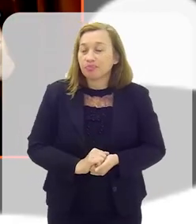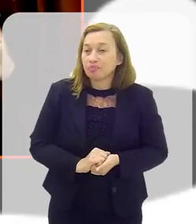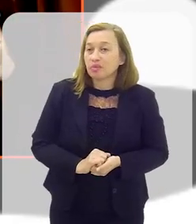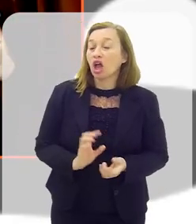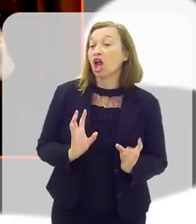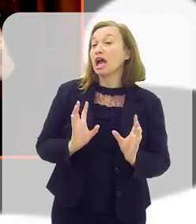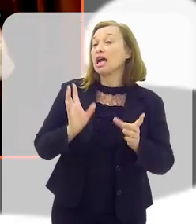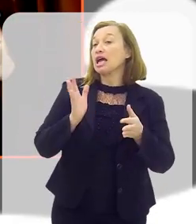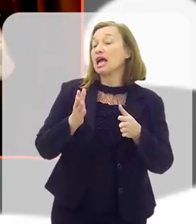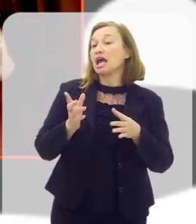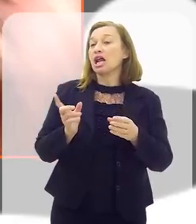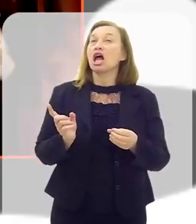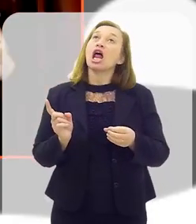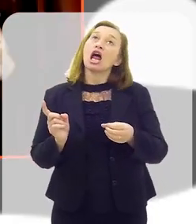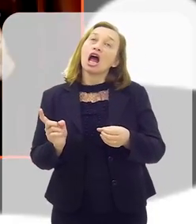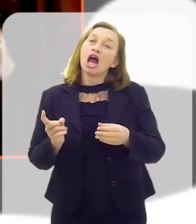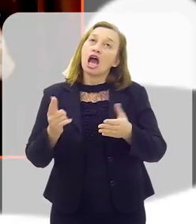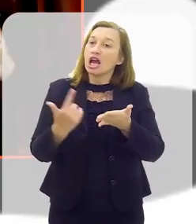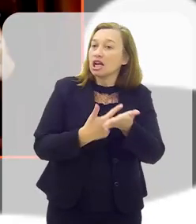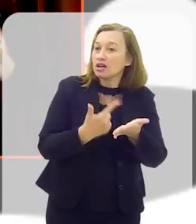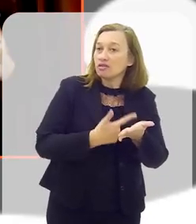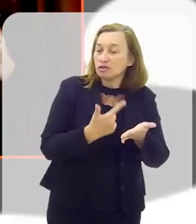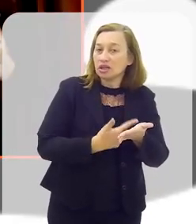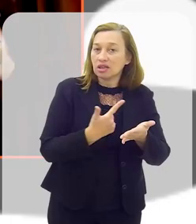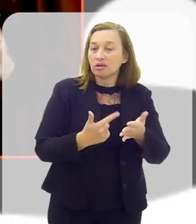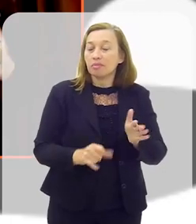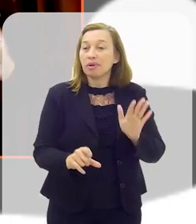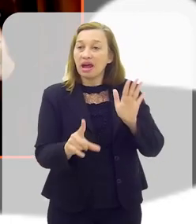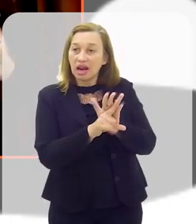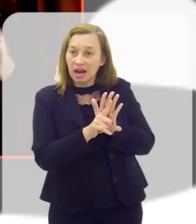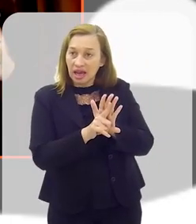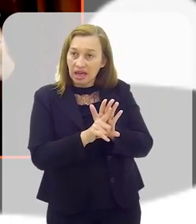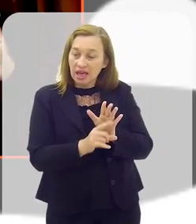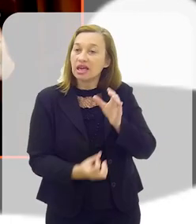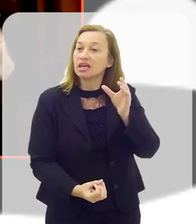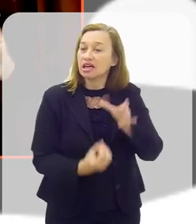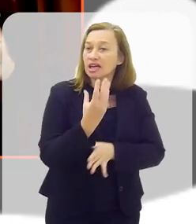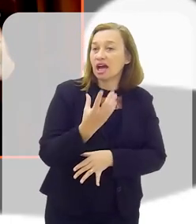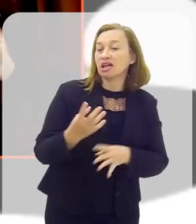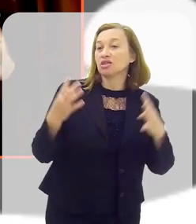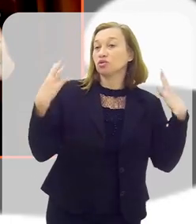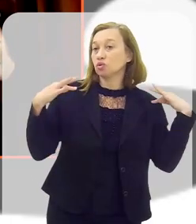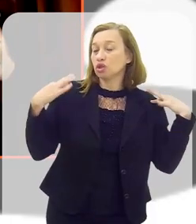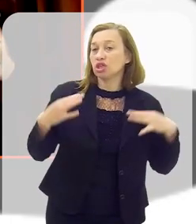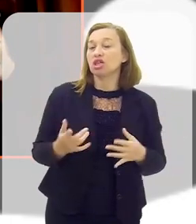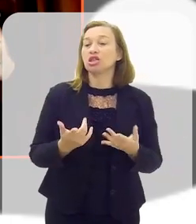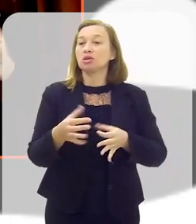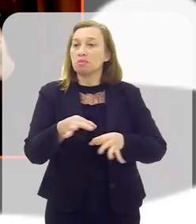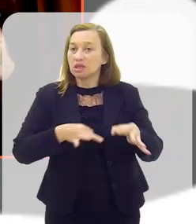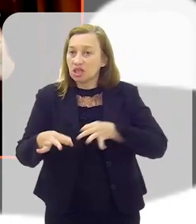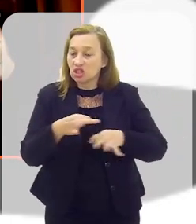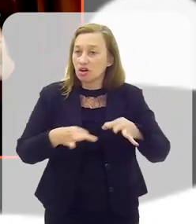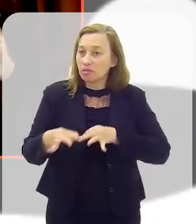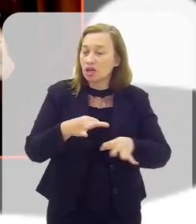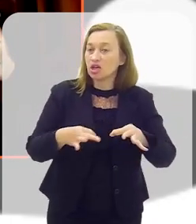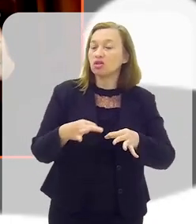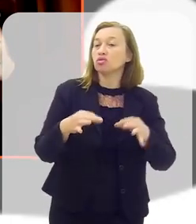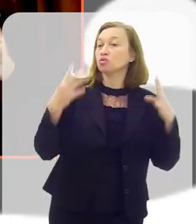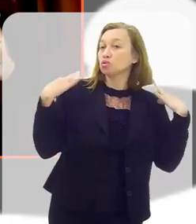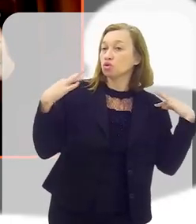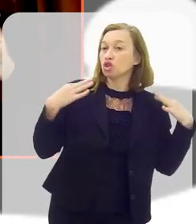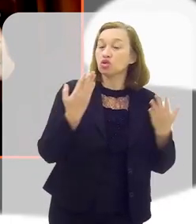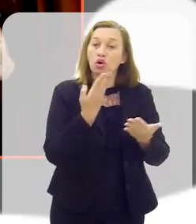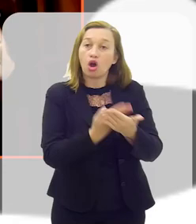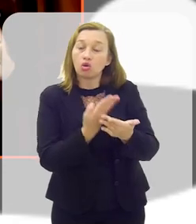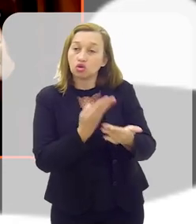Então, livros voltados para legislação aplicada ao turismo, planejamento e organização do turismo, introdução ao estudo do